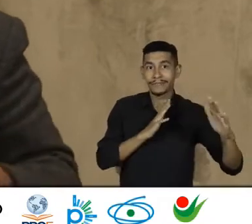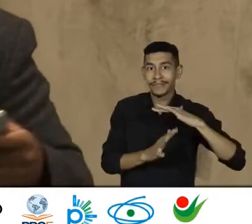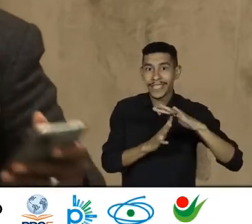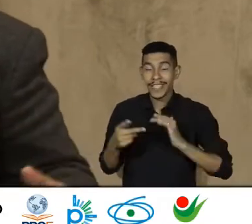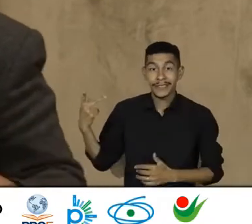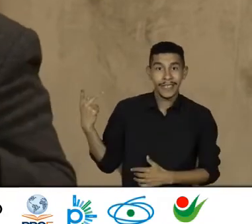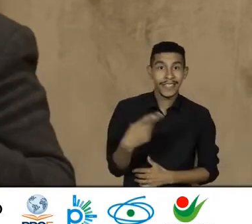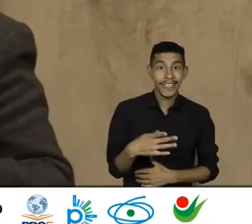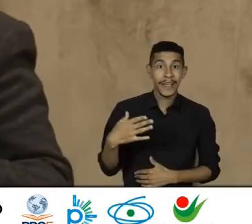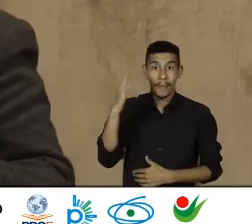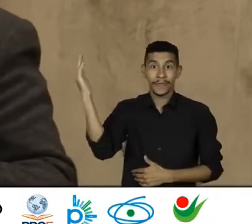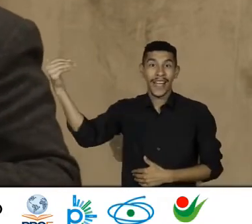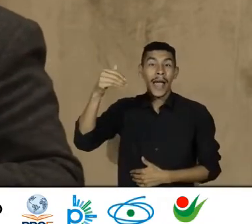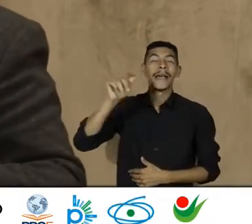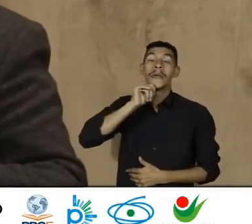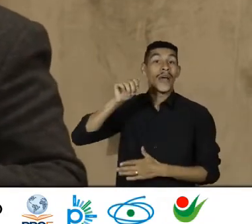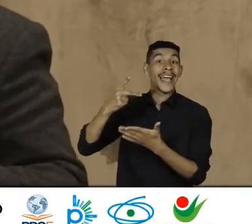De Gana E tal